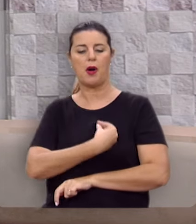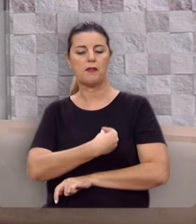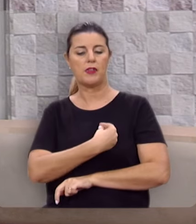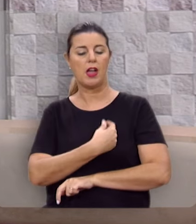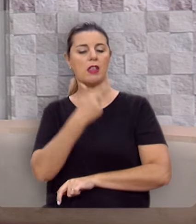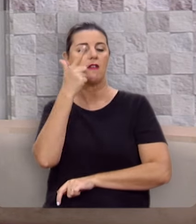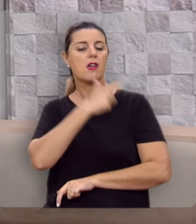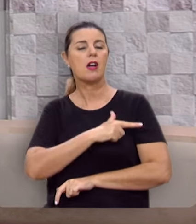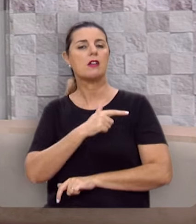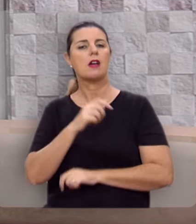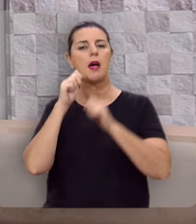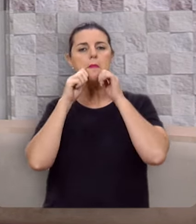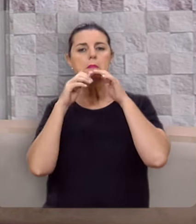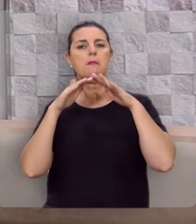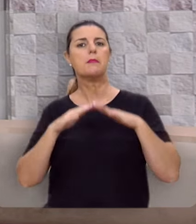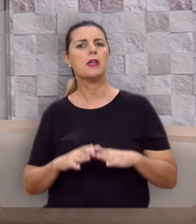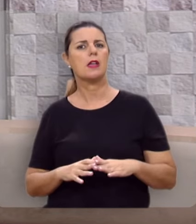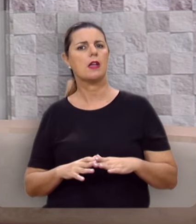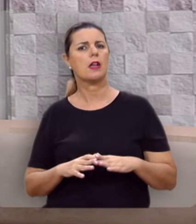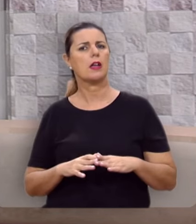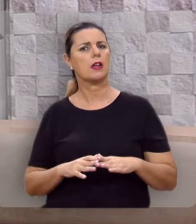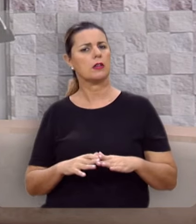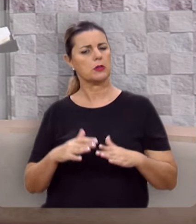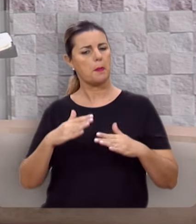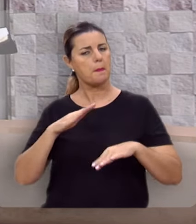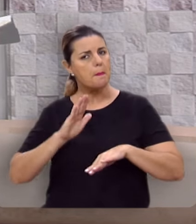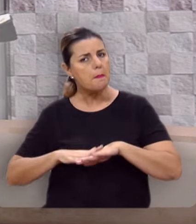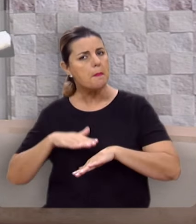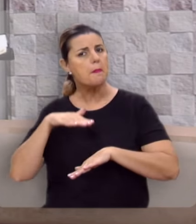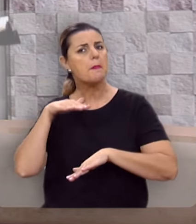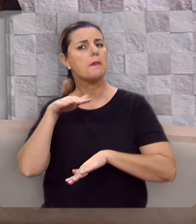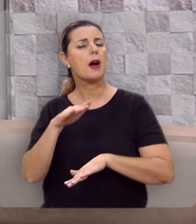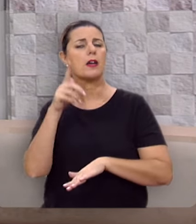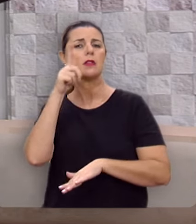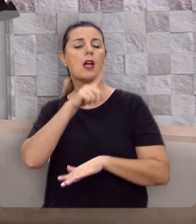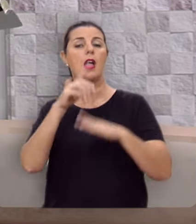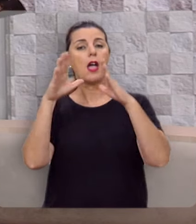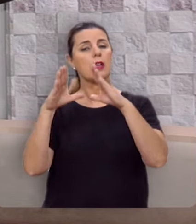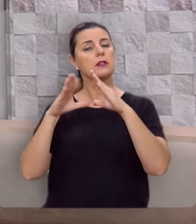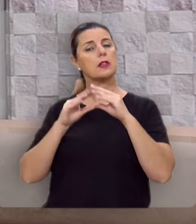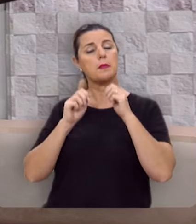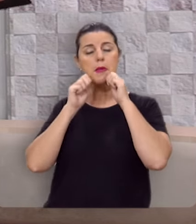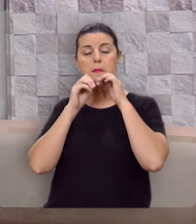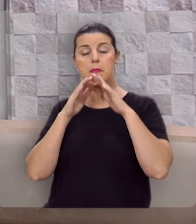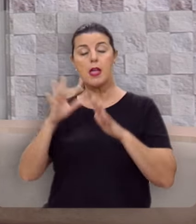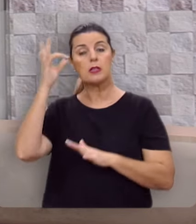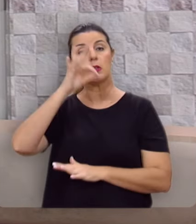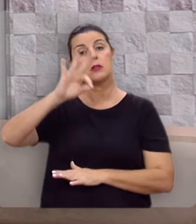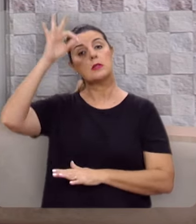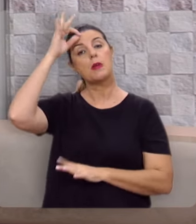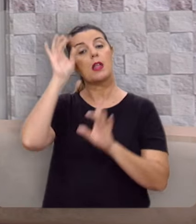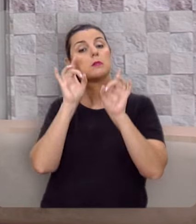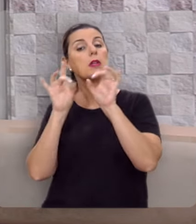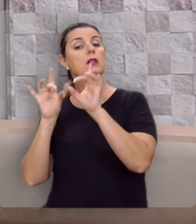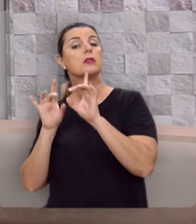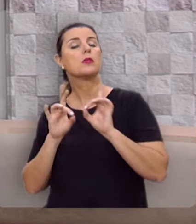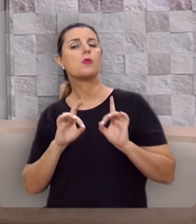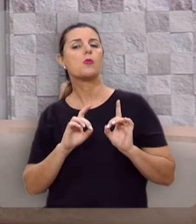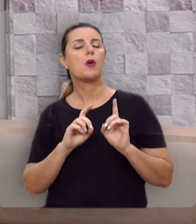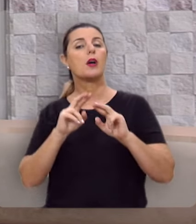setores da sua vida, você vai ser uma pessoa abençoada, maiormente, especialmente, você vai receber bênçãos espirituais